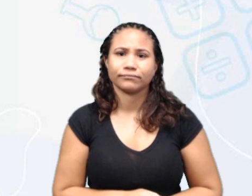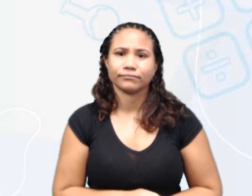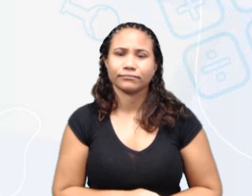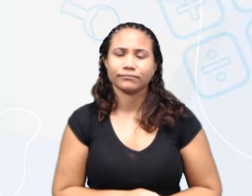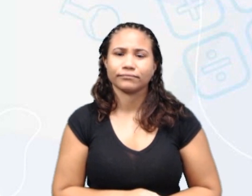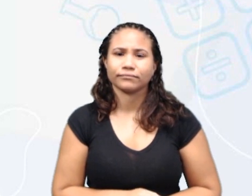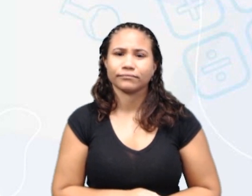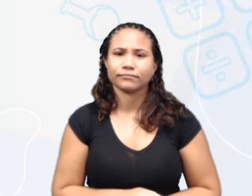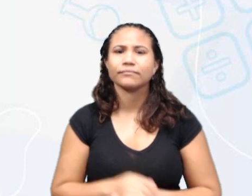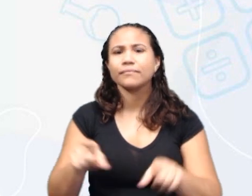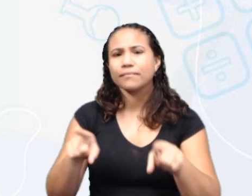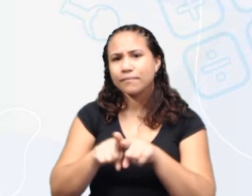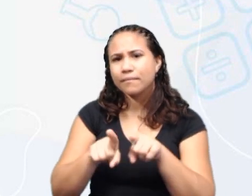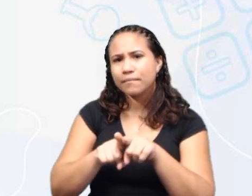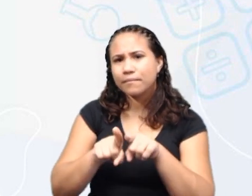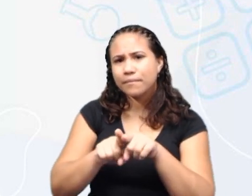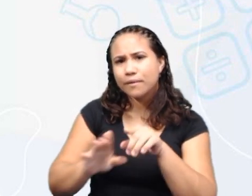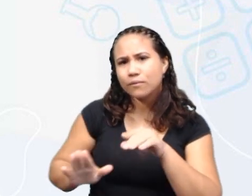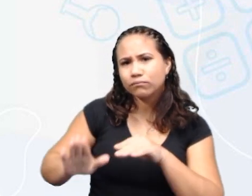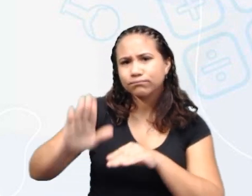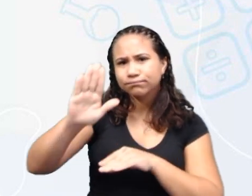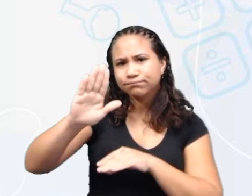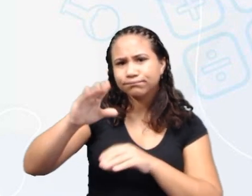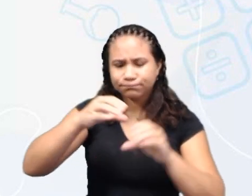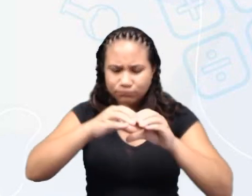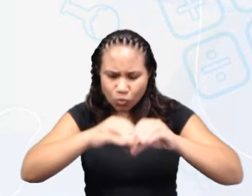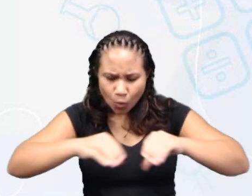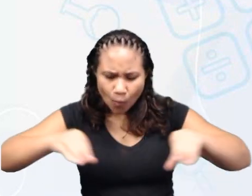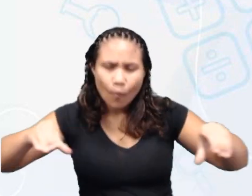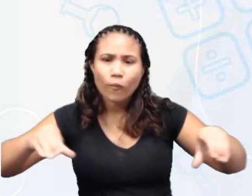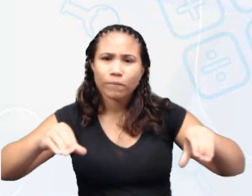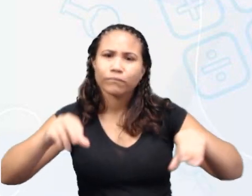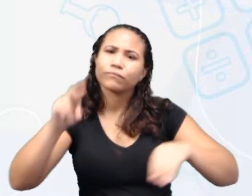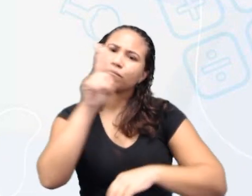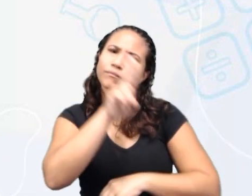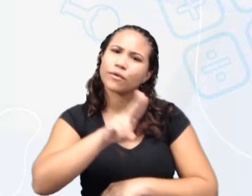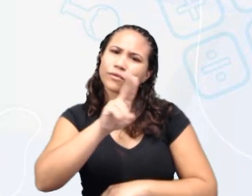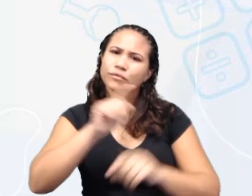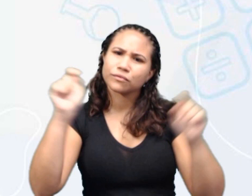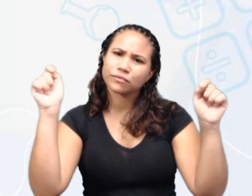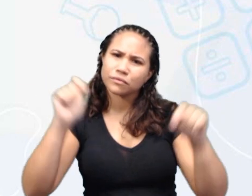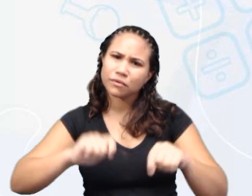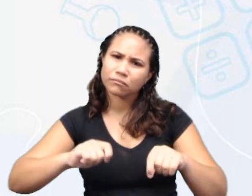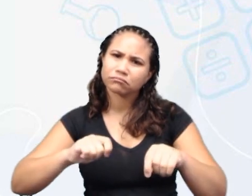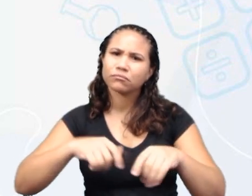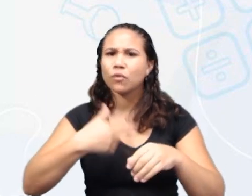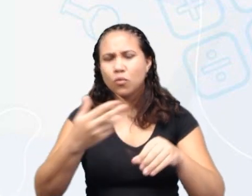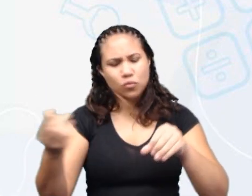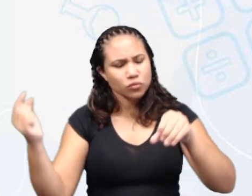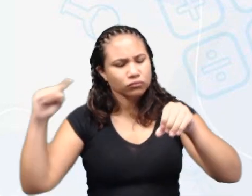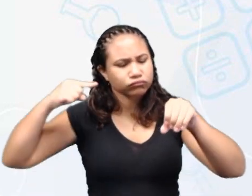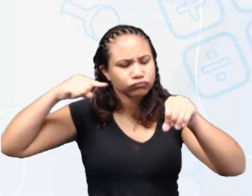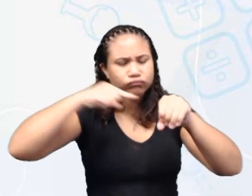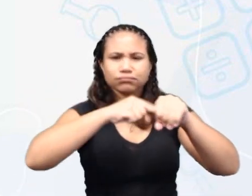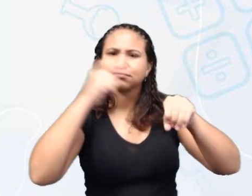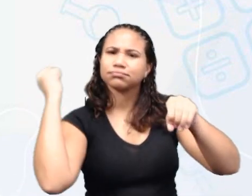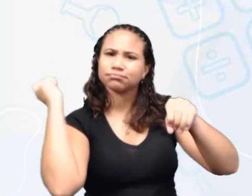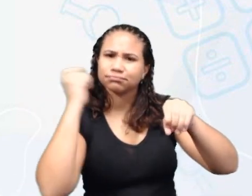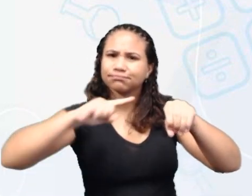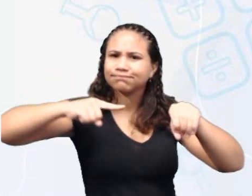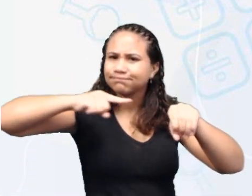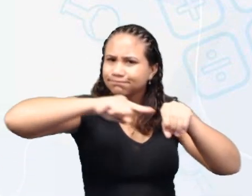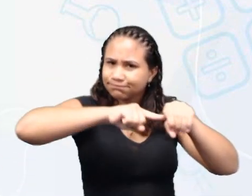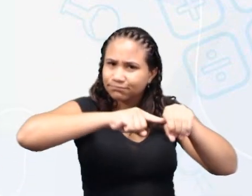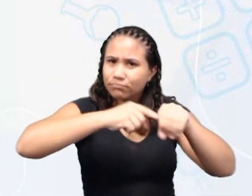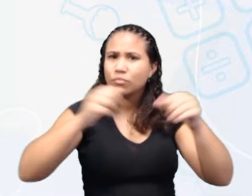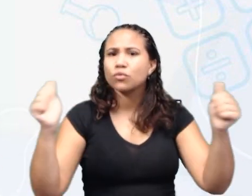Na superfície de um cilindro. Ele pode ser utilizado para fixar duas peças ou, juntamente com